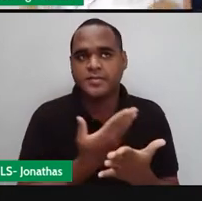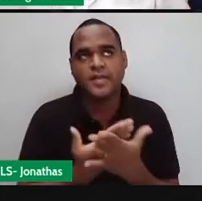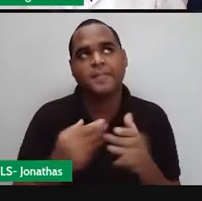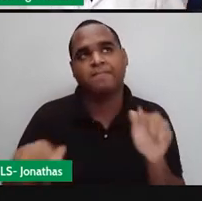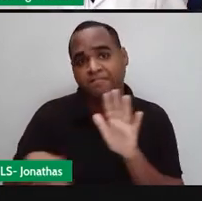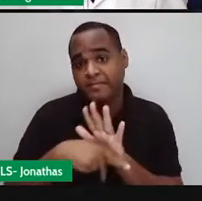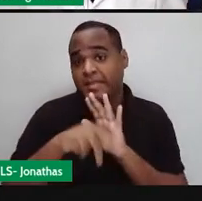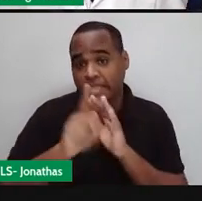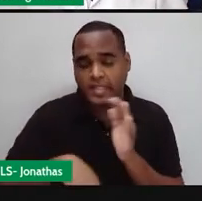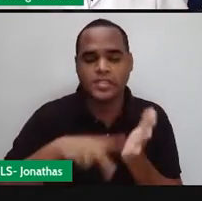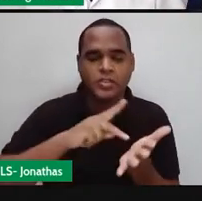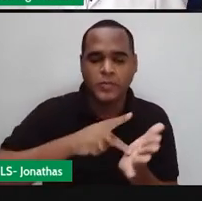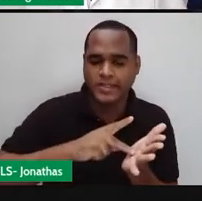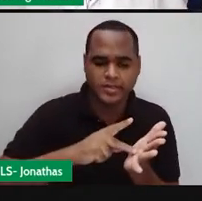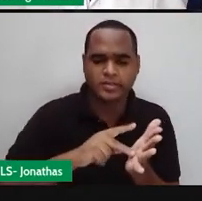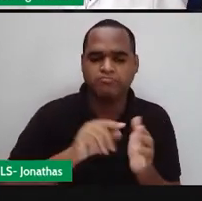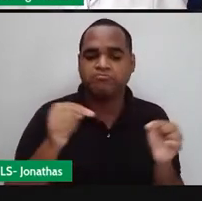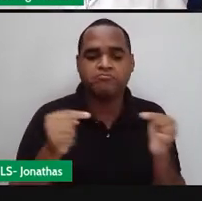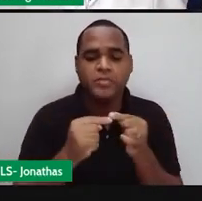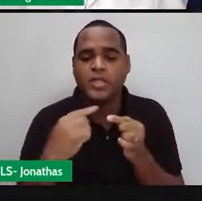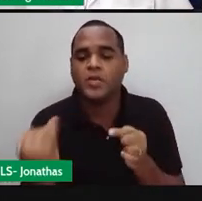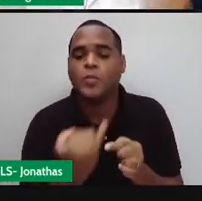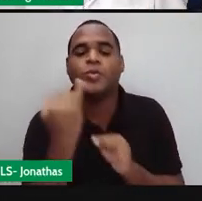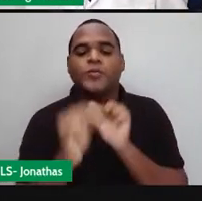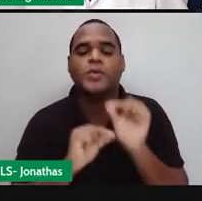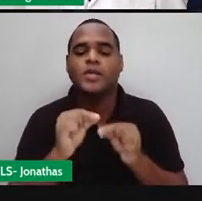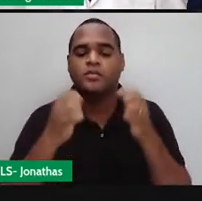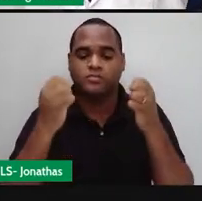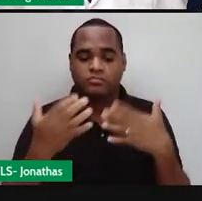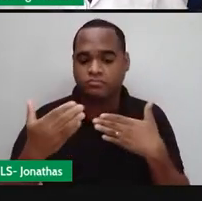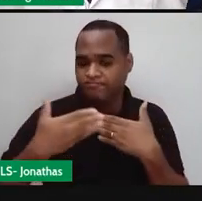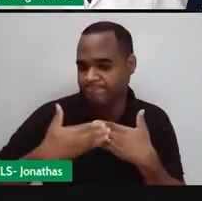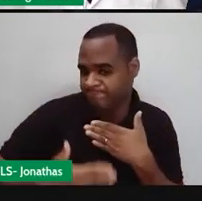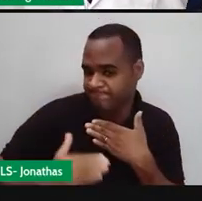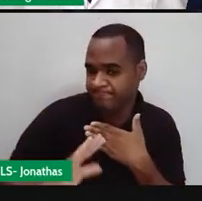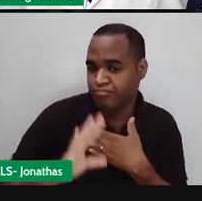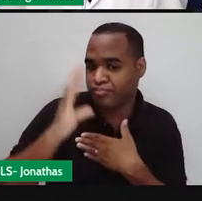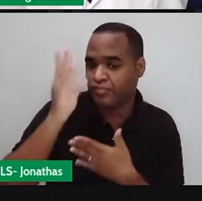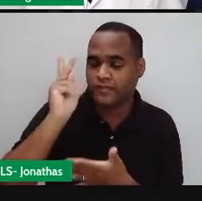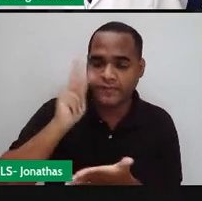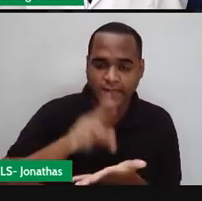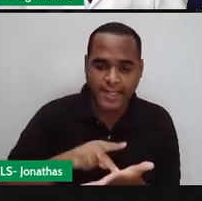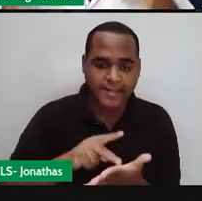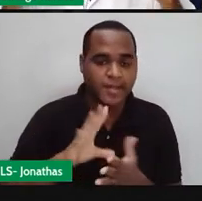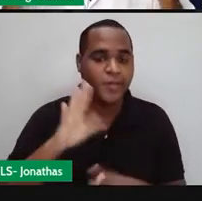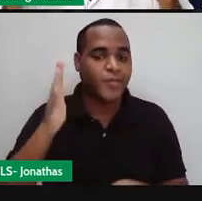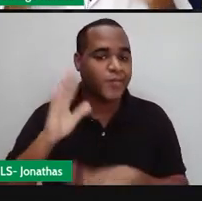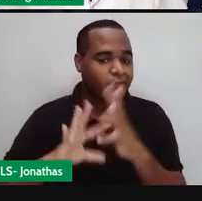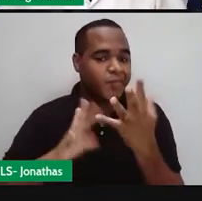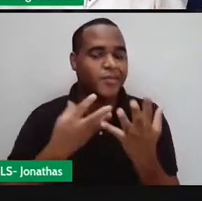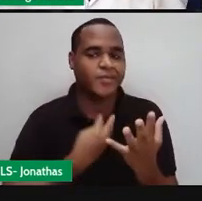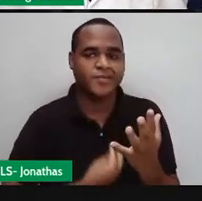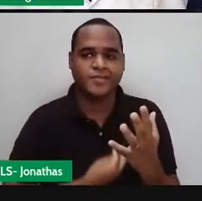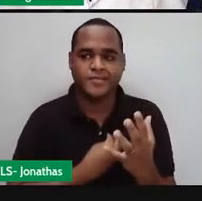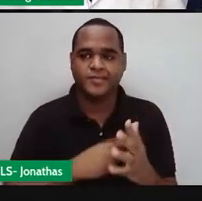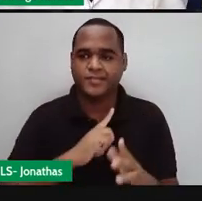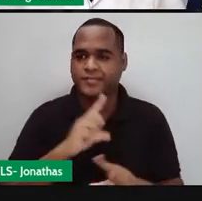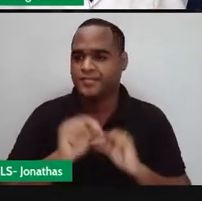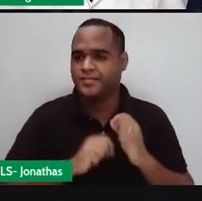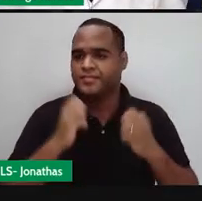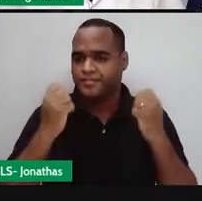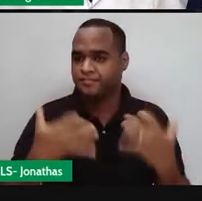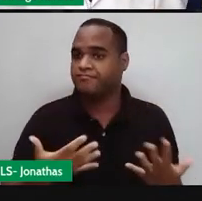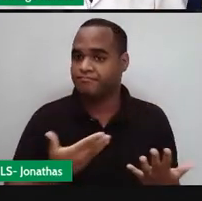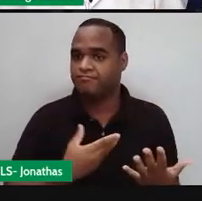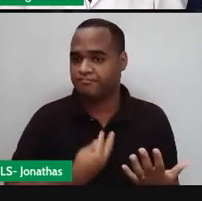e é importante, né? Para possíveis situações do mundo real que a gente possa encontrar aí pela